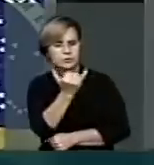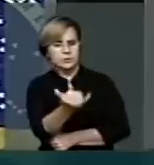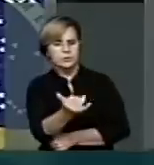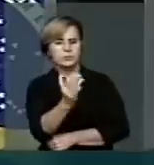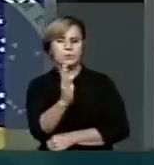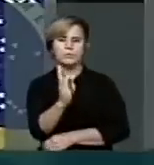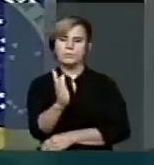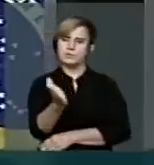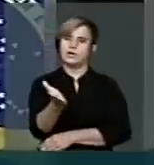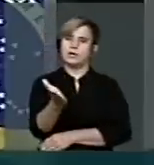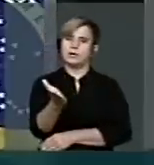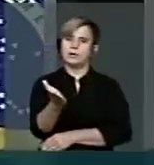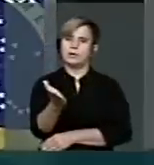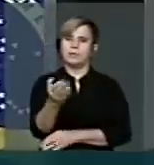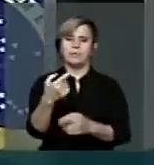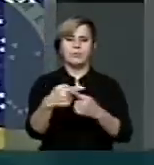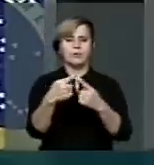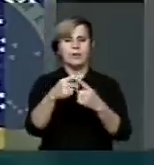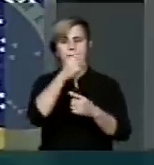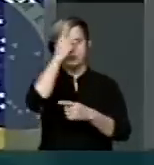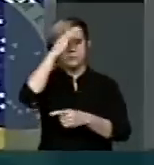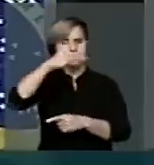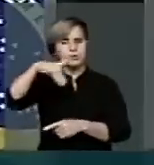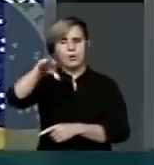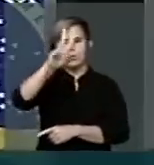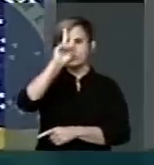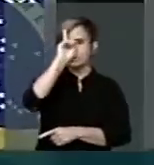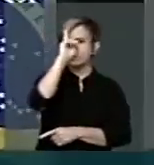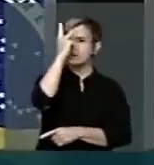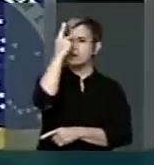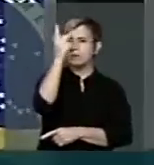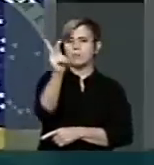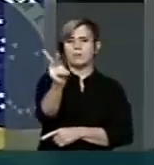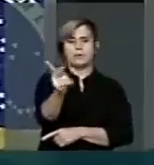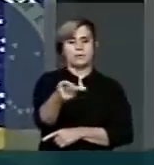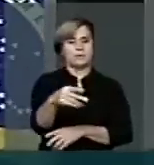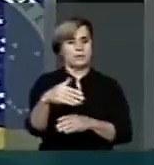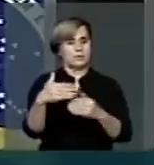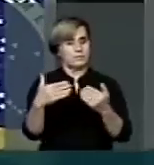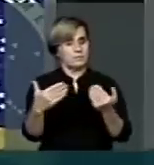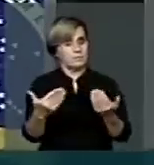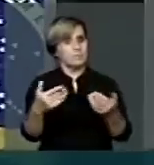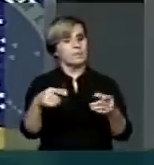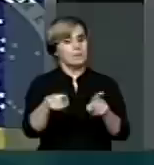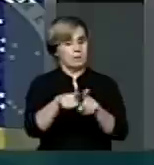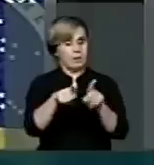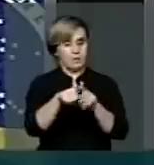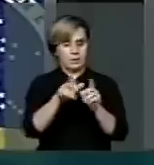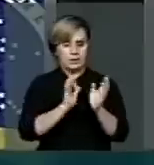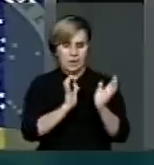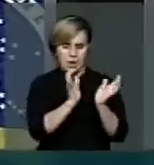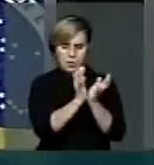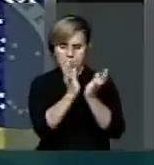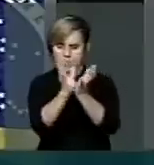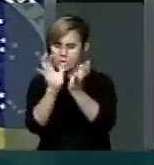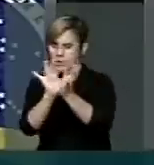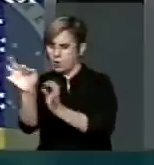Veja bem, senhor presidente, se há toda uma mobilização, inclusive de organizações